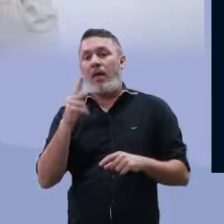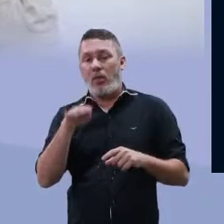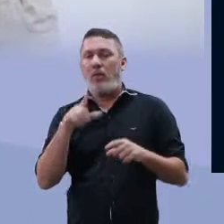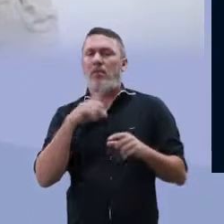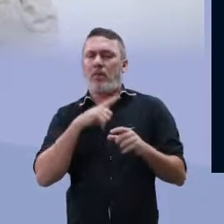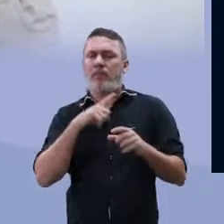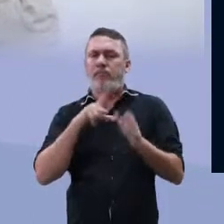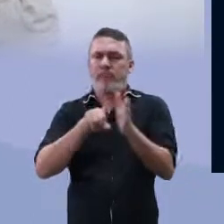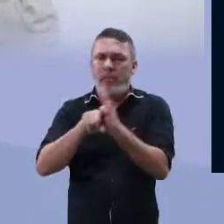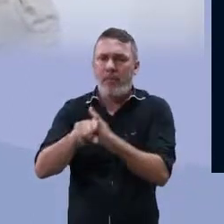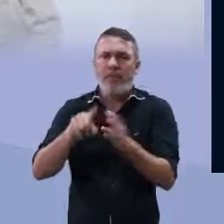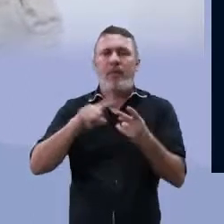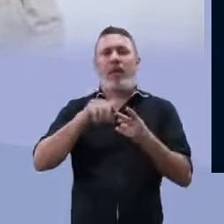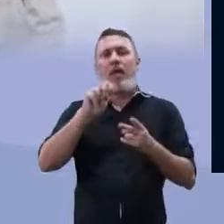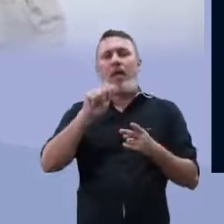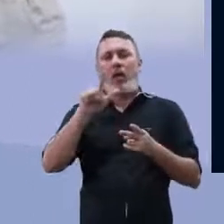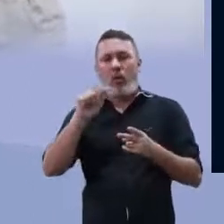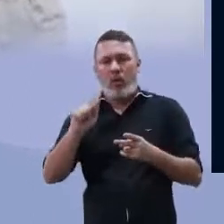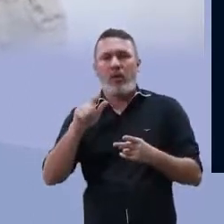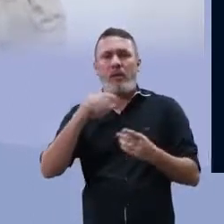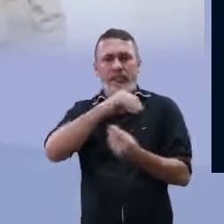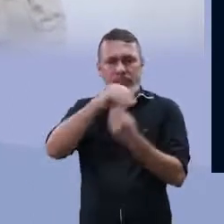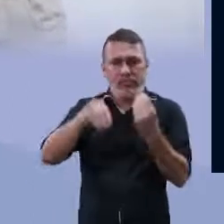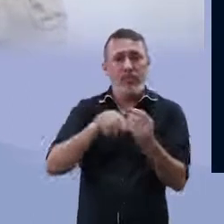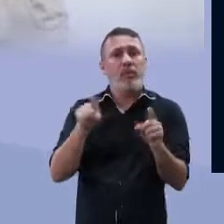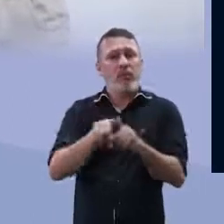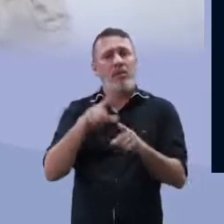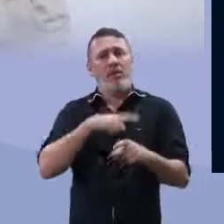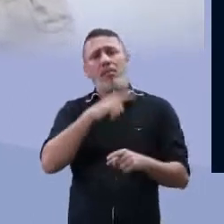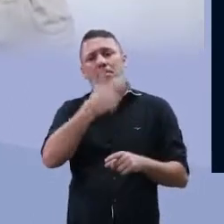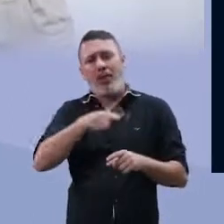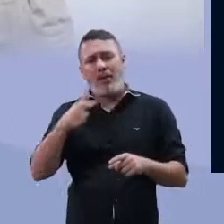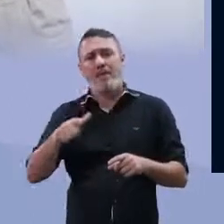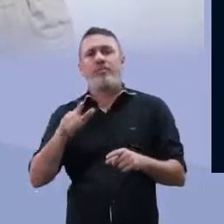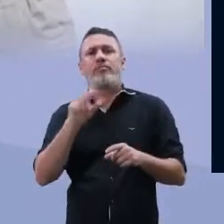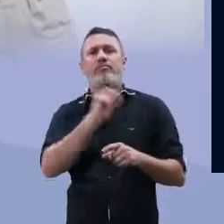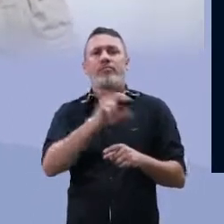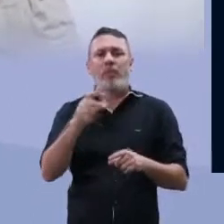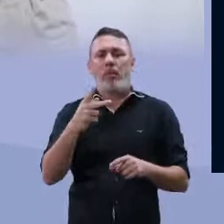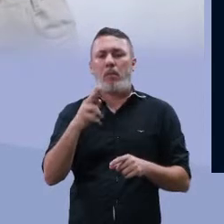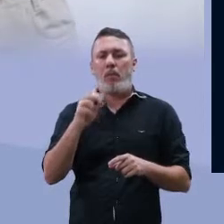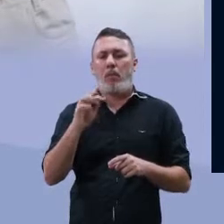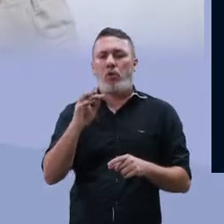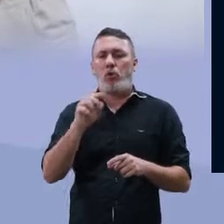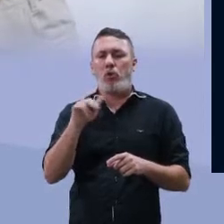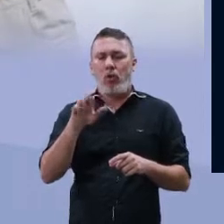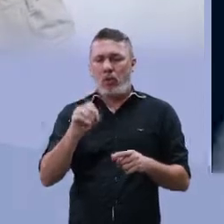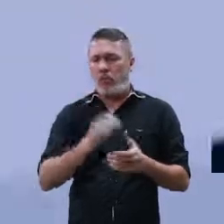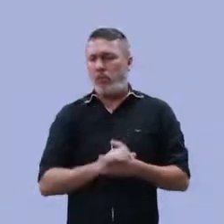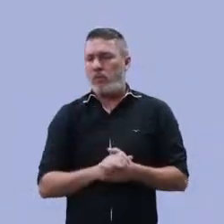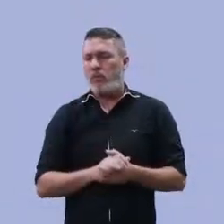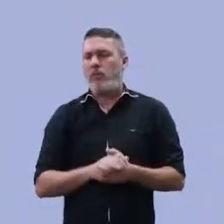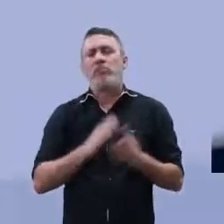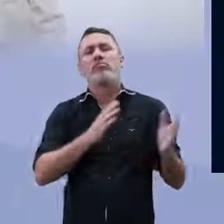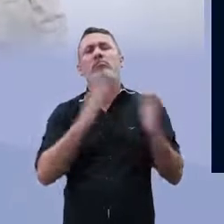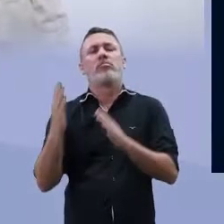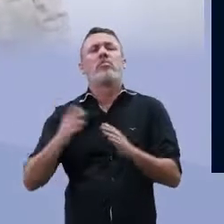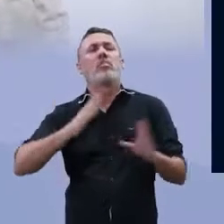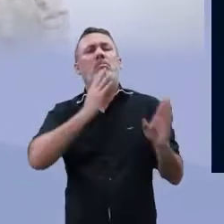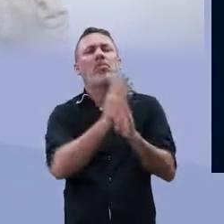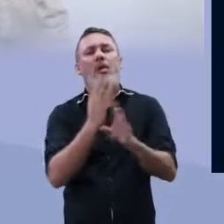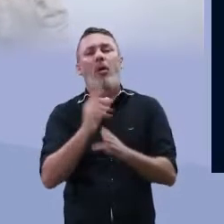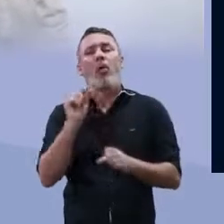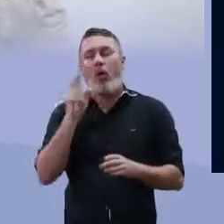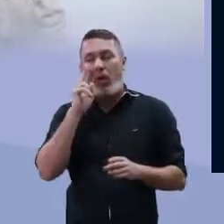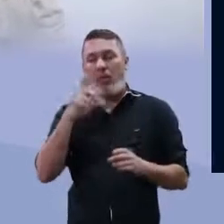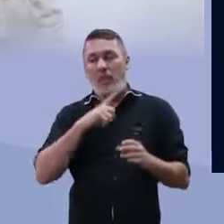heterotróficos. Podem se alimentar de bactérias, de algas, ou até mesmo de outros protozoários. O que a gente vai